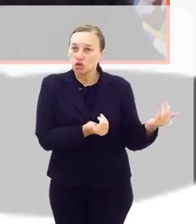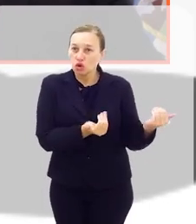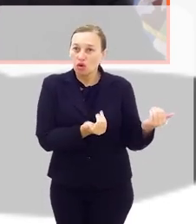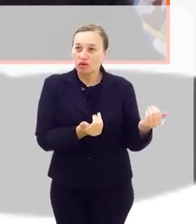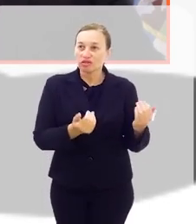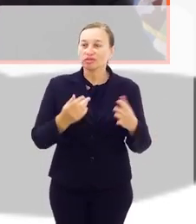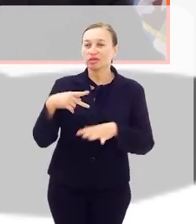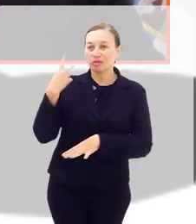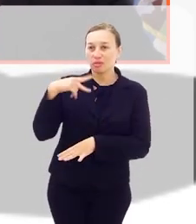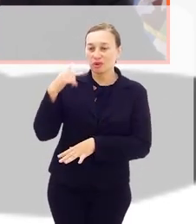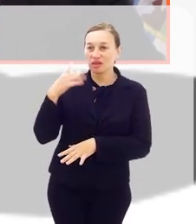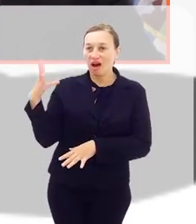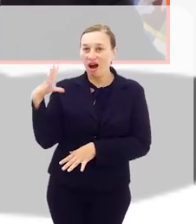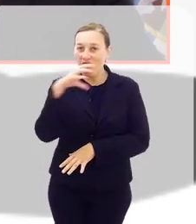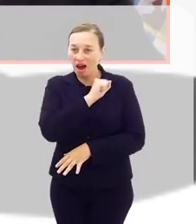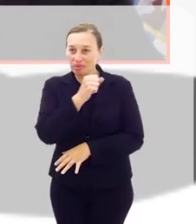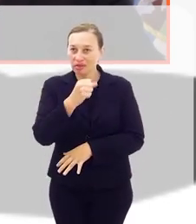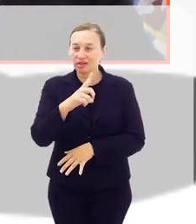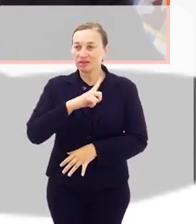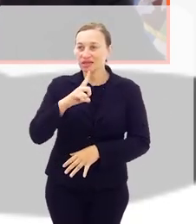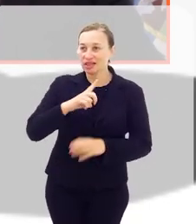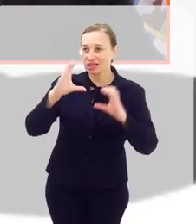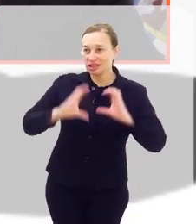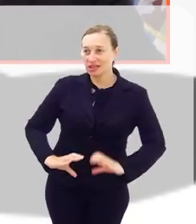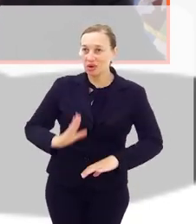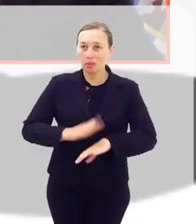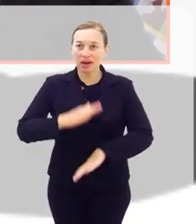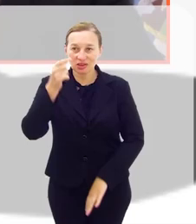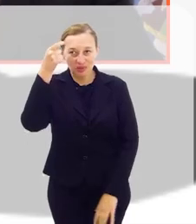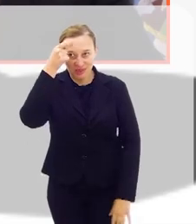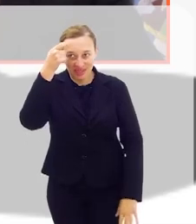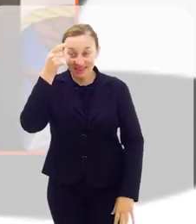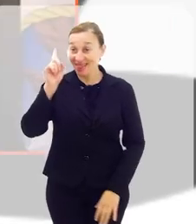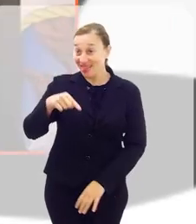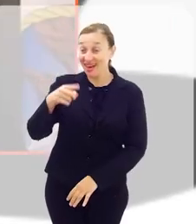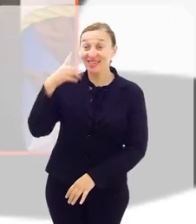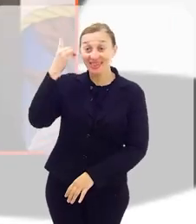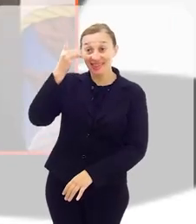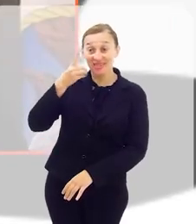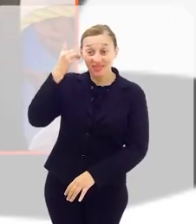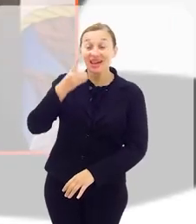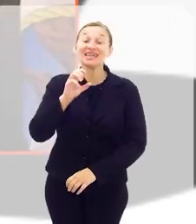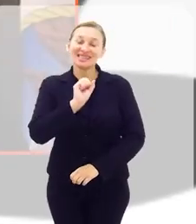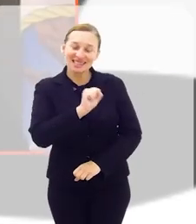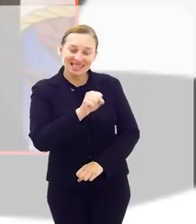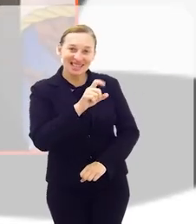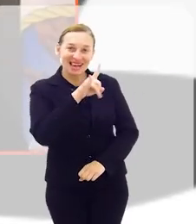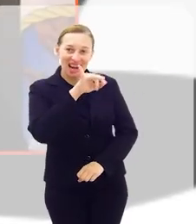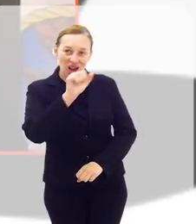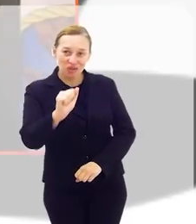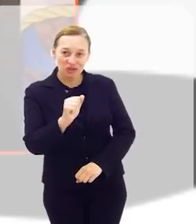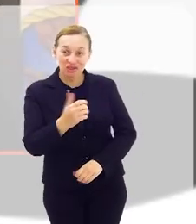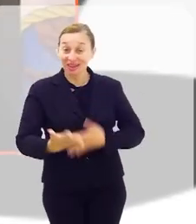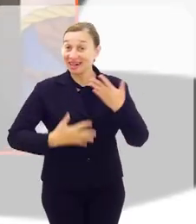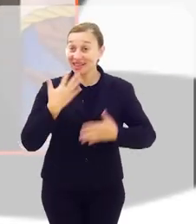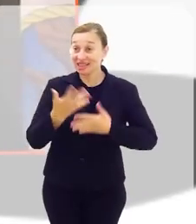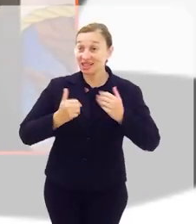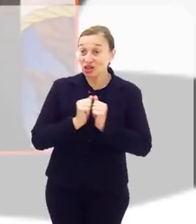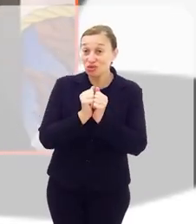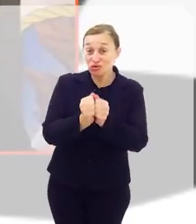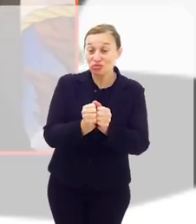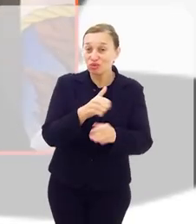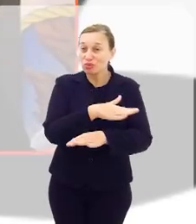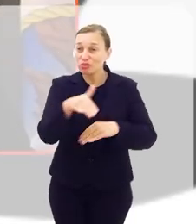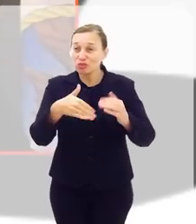na política, mais rápido vamos ter cidadãos mais conscientes. Não é, deputado? Verdade, Cláudia. É um prazer estar com todos